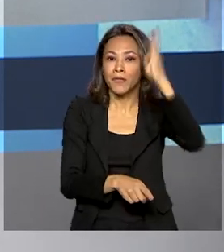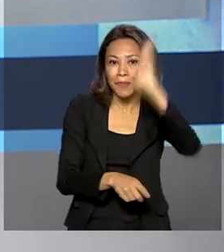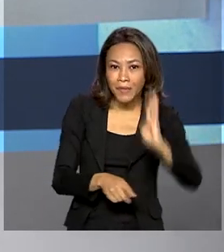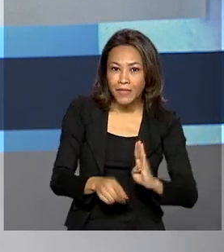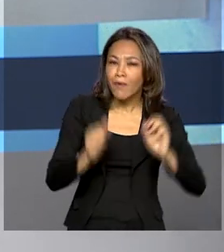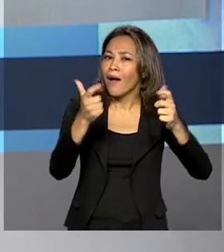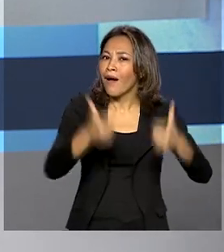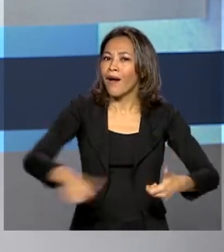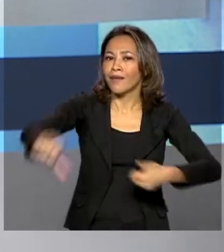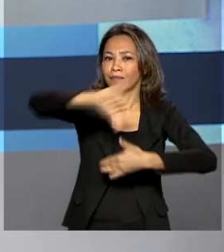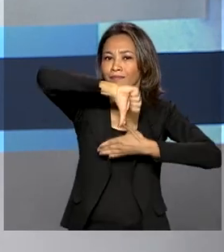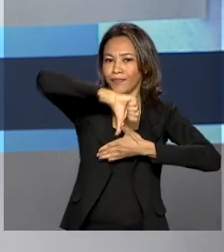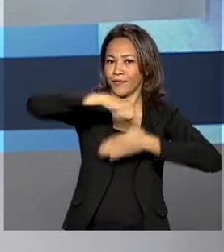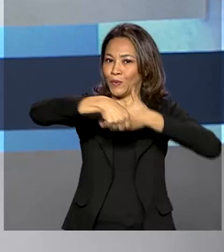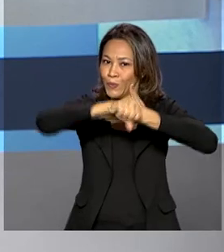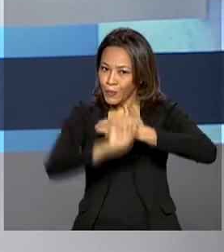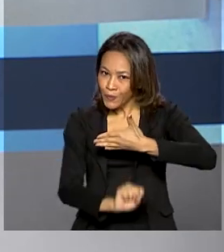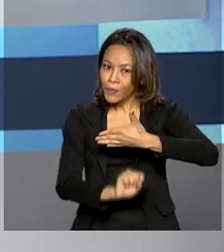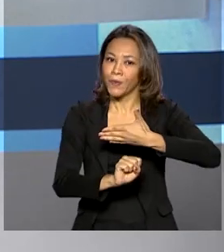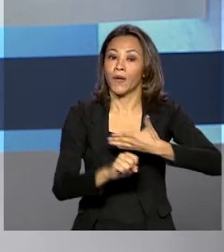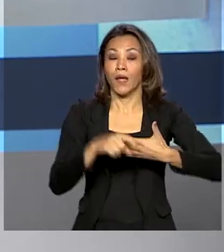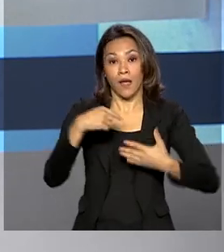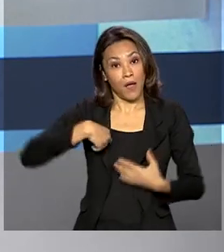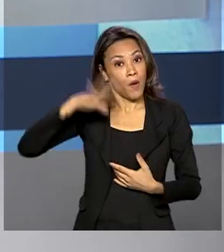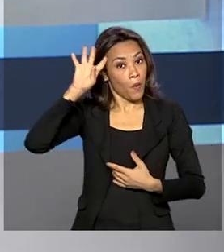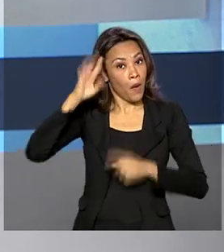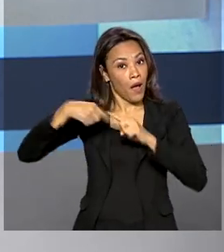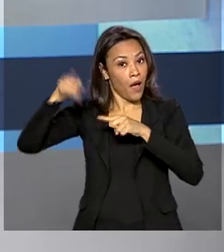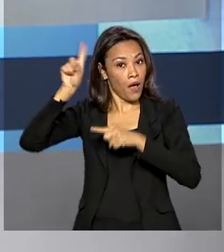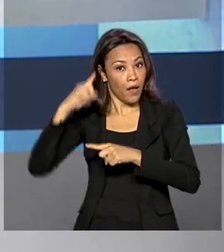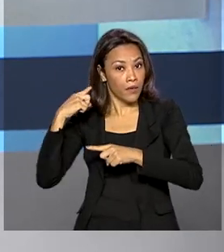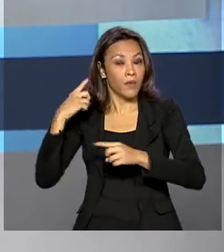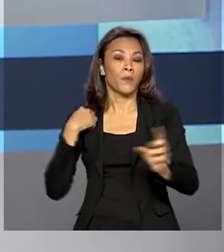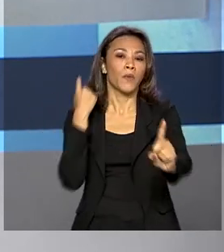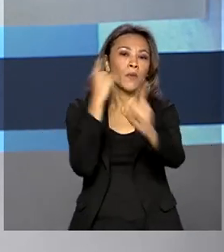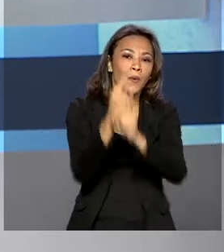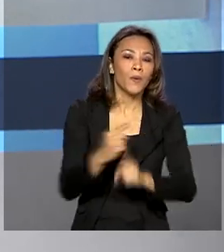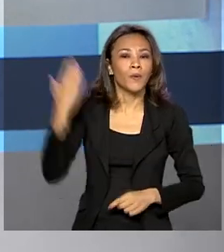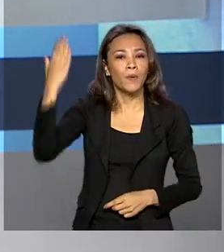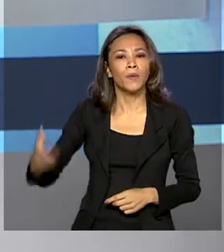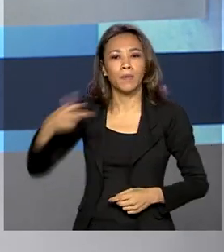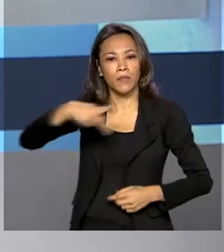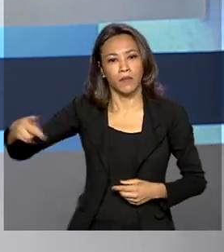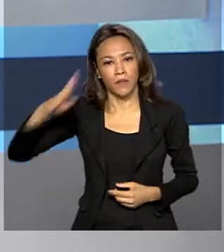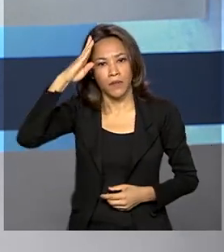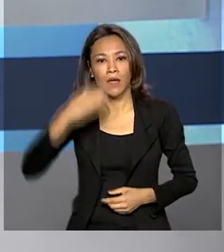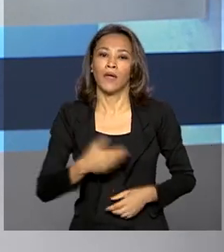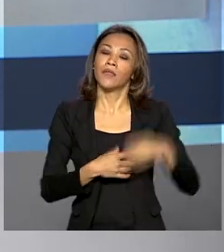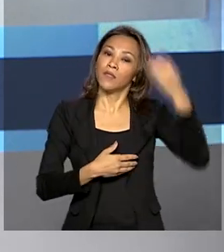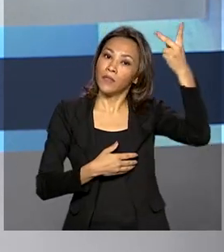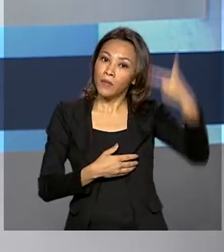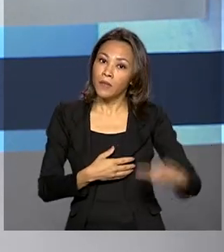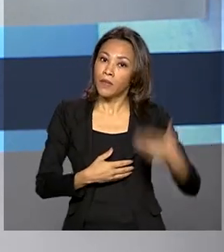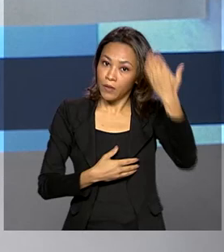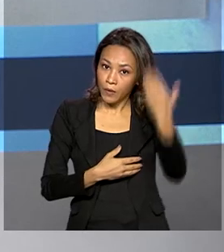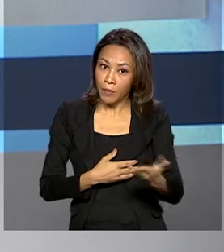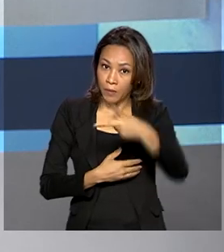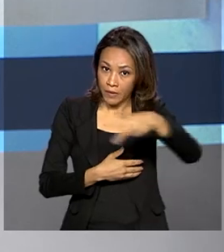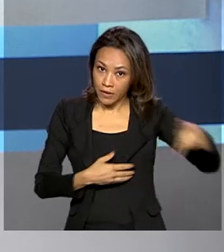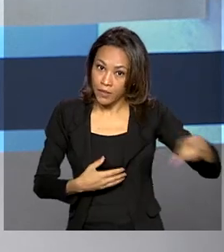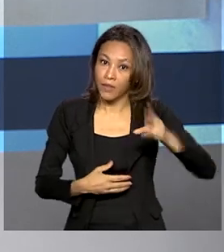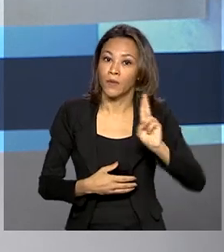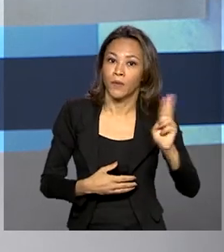do Sul. Nesta quarta-feira, durante o encontro em Brasília, entre os presidentes Jair Bolsonaro e Luiz Lacadipou do Uruguai,